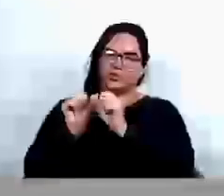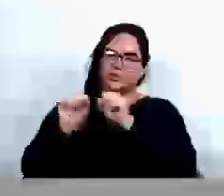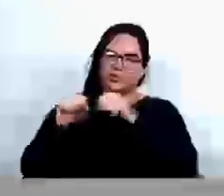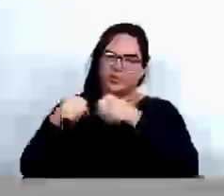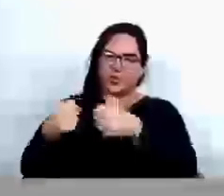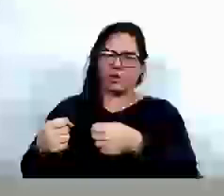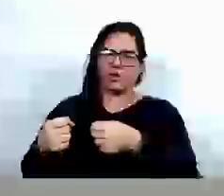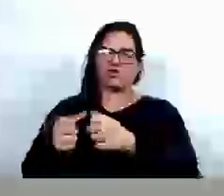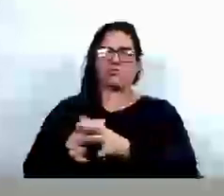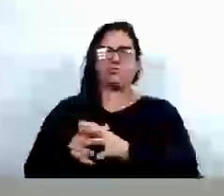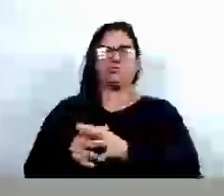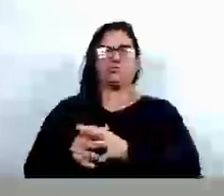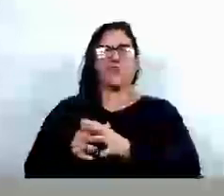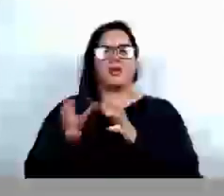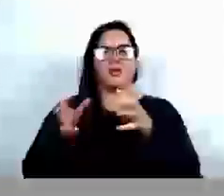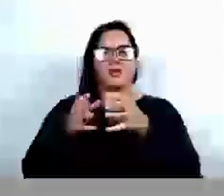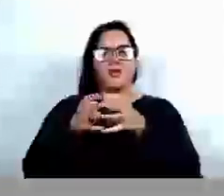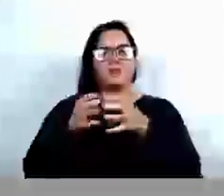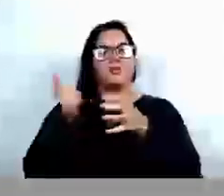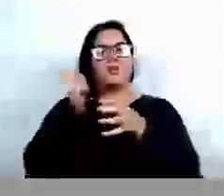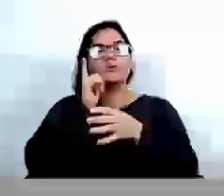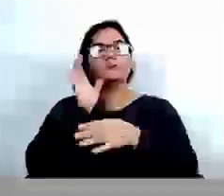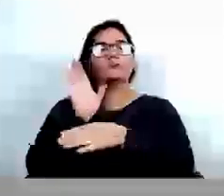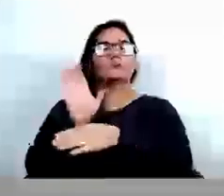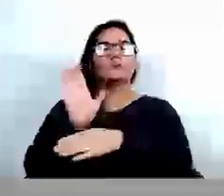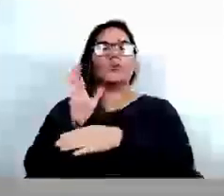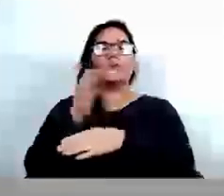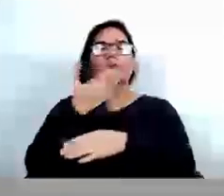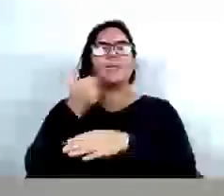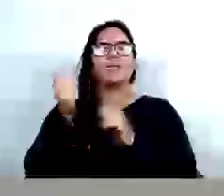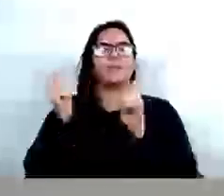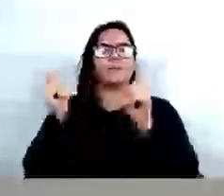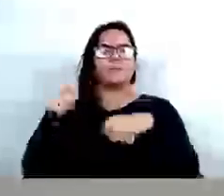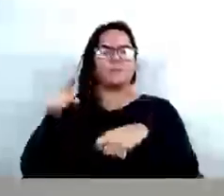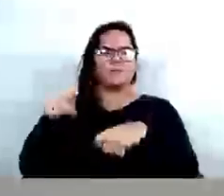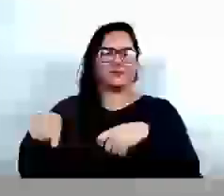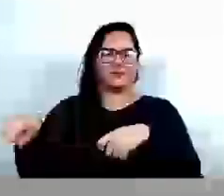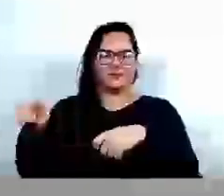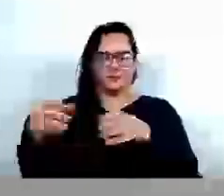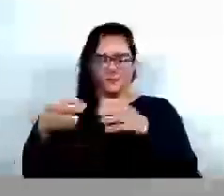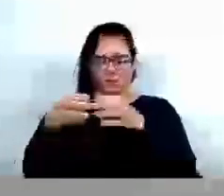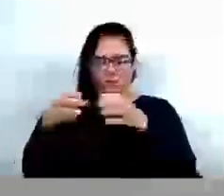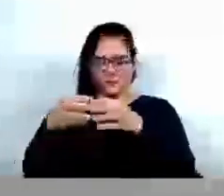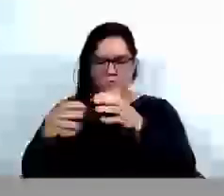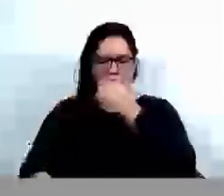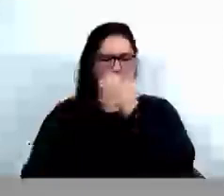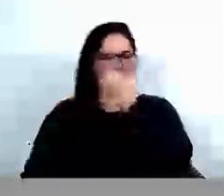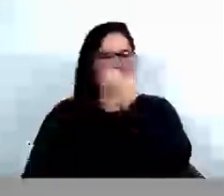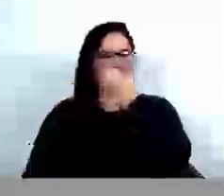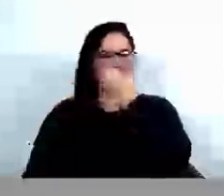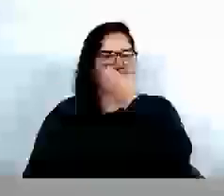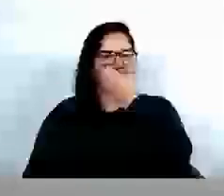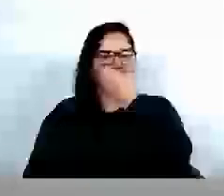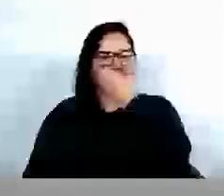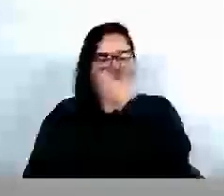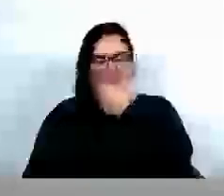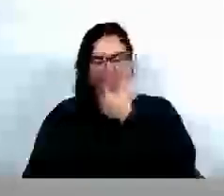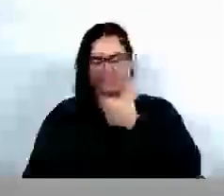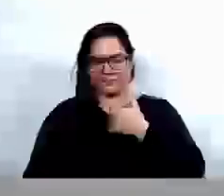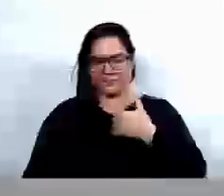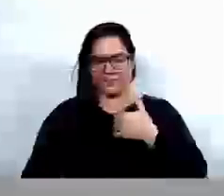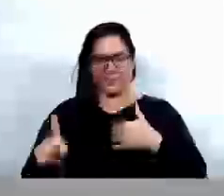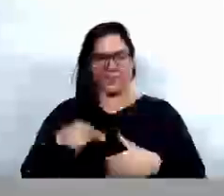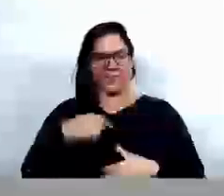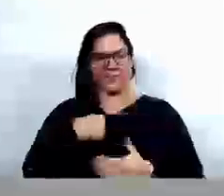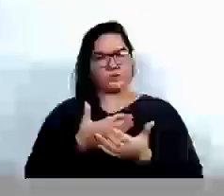minha equipe para que a gente possa dar o maior suporte possível para essas turmas da Escola Cônigo Rodolfo Machado, escola essa que eu estudei da primeira série ao